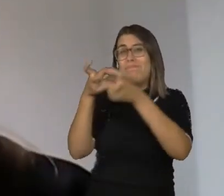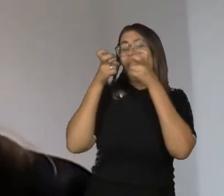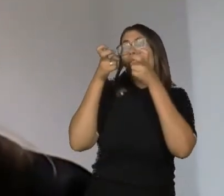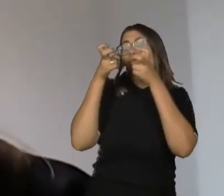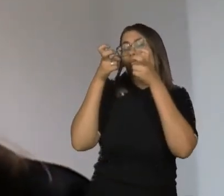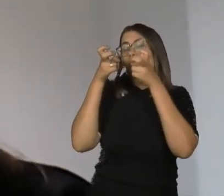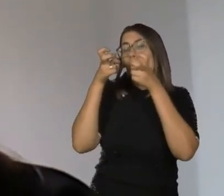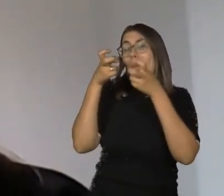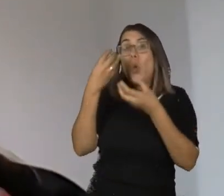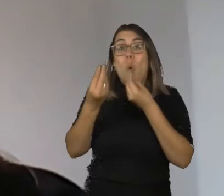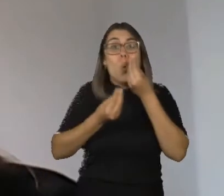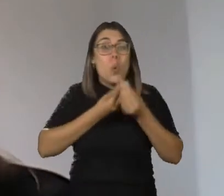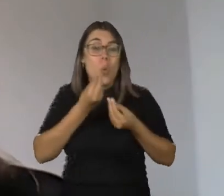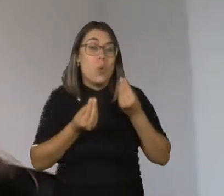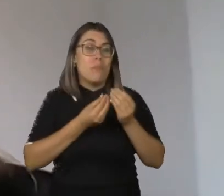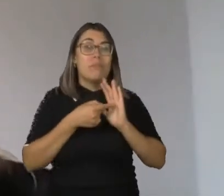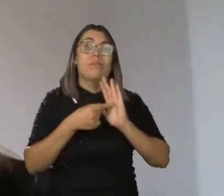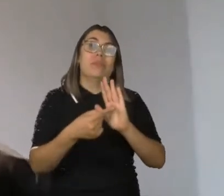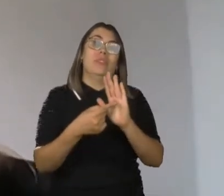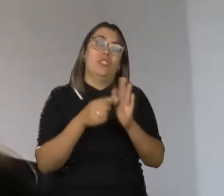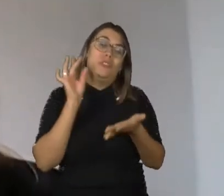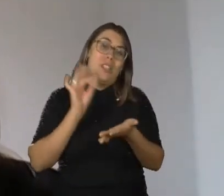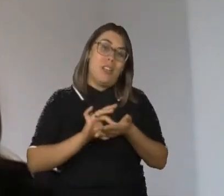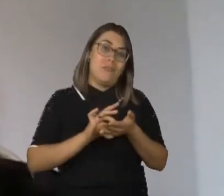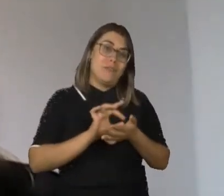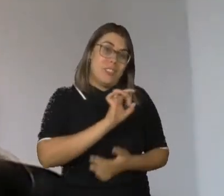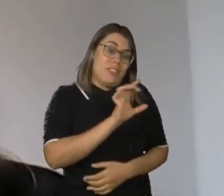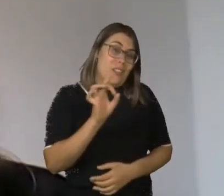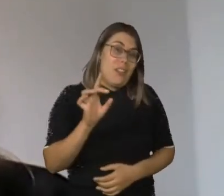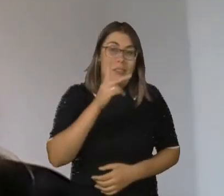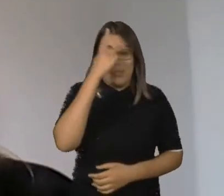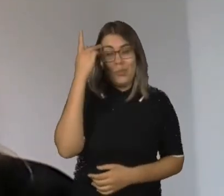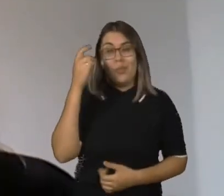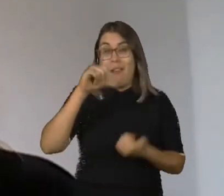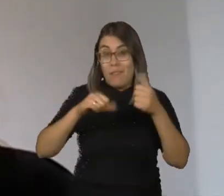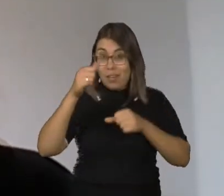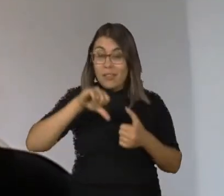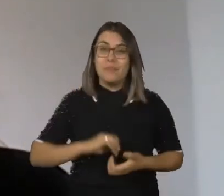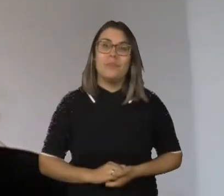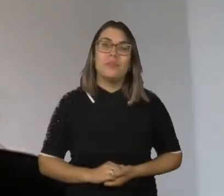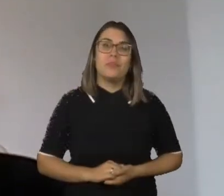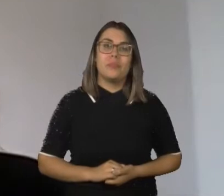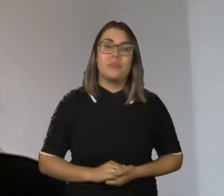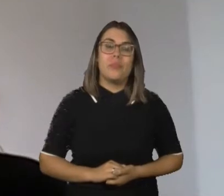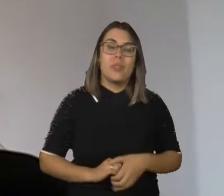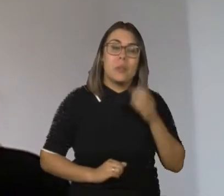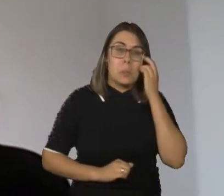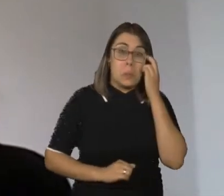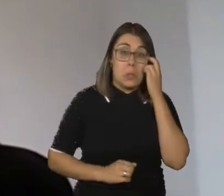manifestações e os limites disso em cada sujeito avaliado. É muito difícil para aquele que